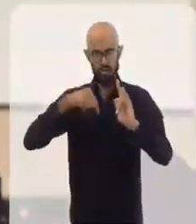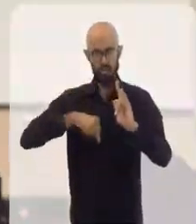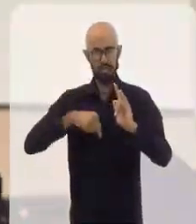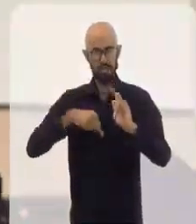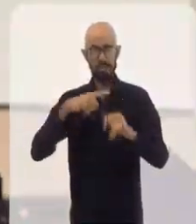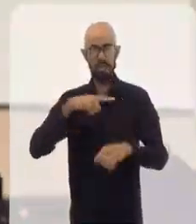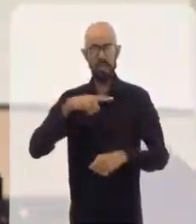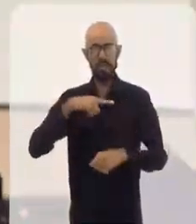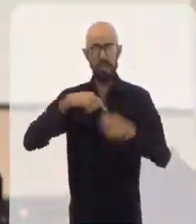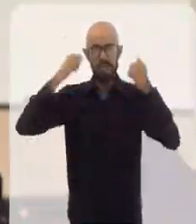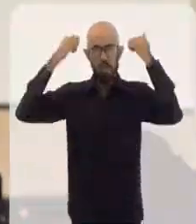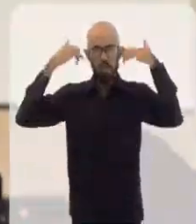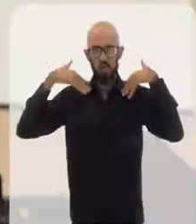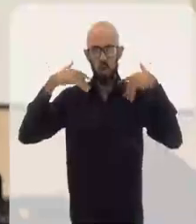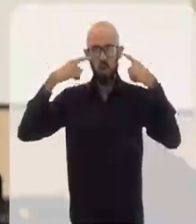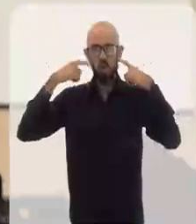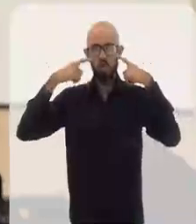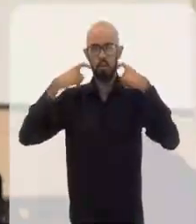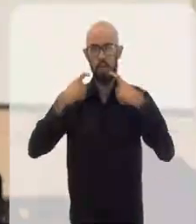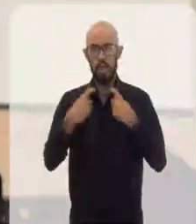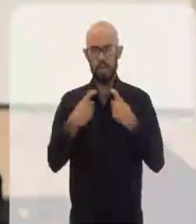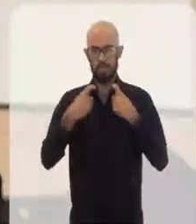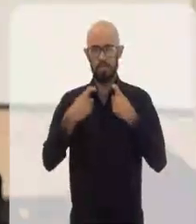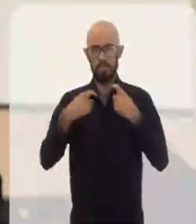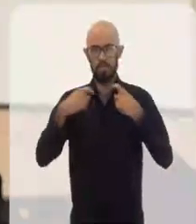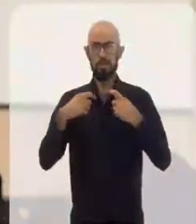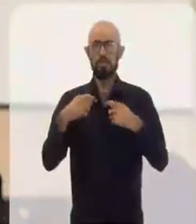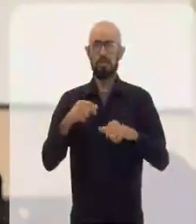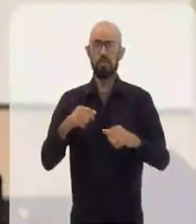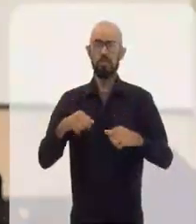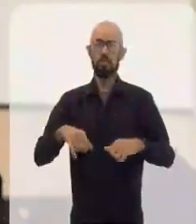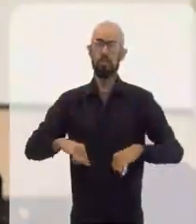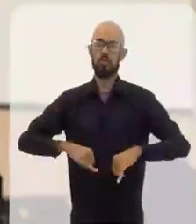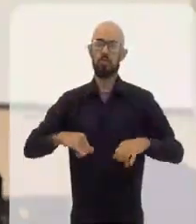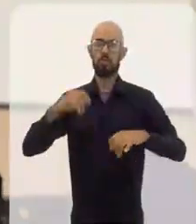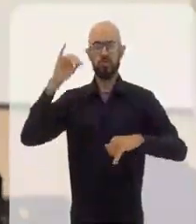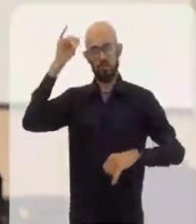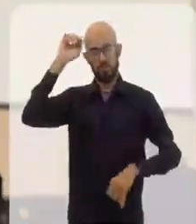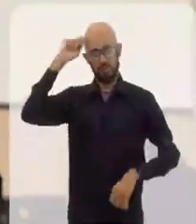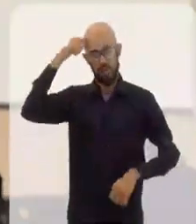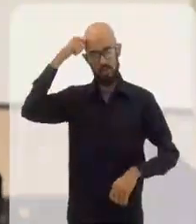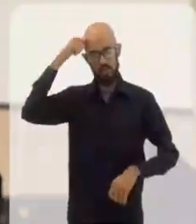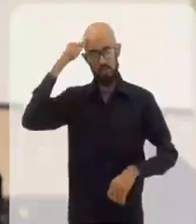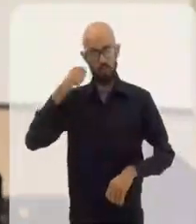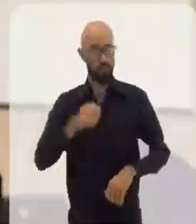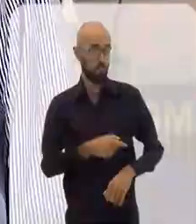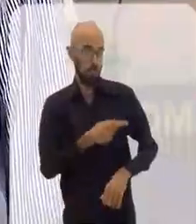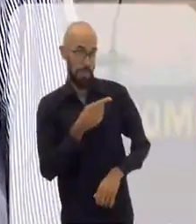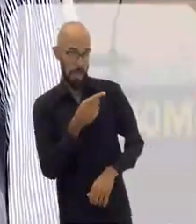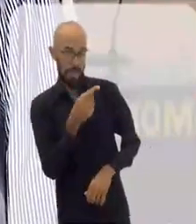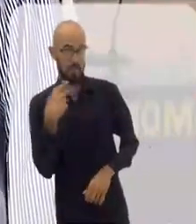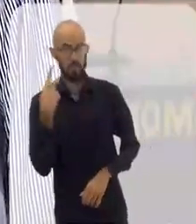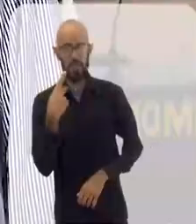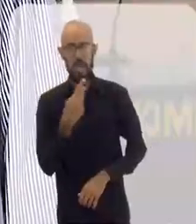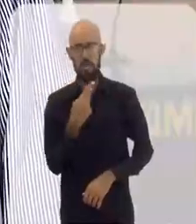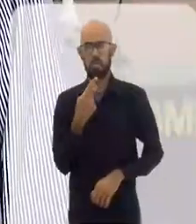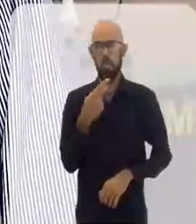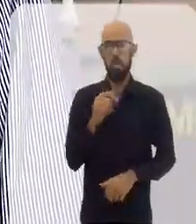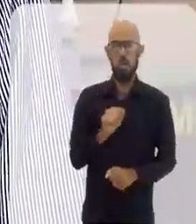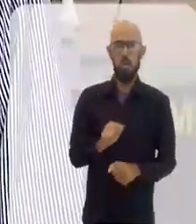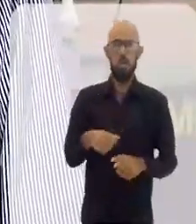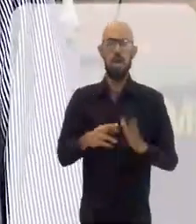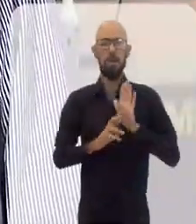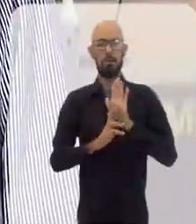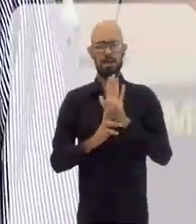até o prédio que nós estamos, tem o sangue, o suor e a lágrima dos povos negros. Para esse vereador,